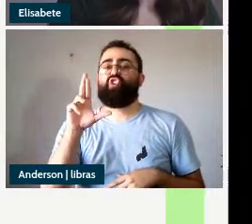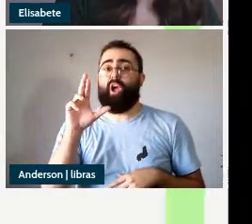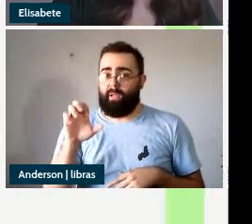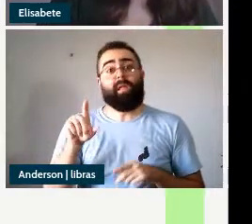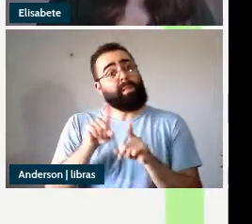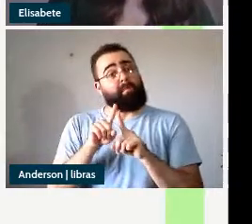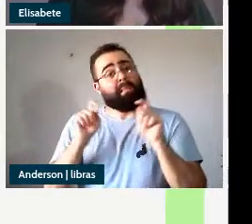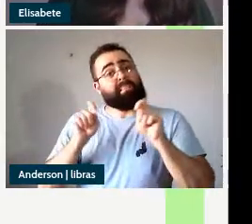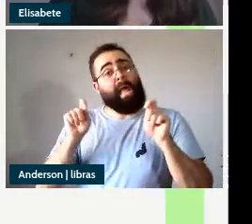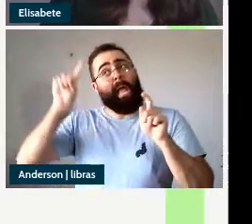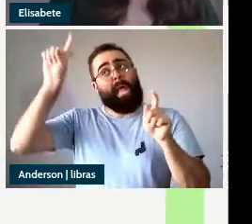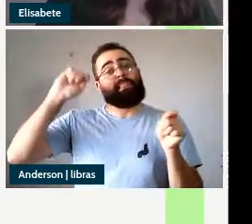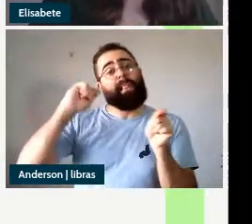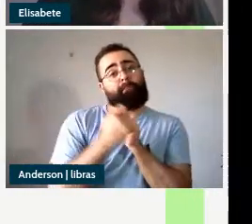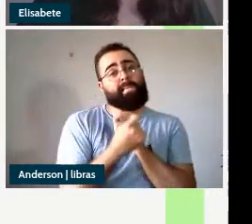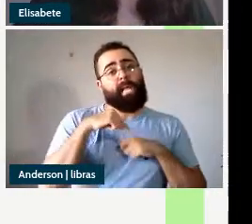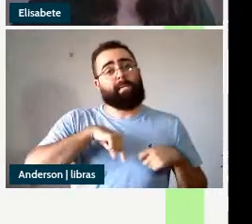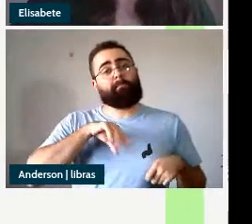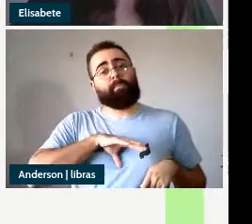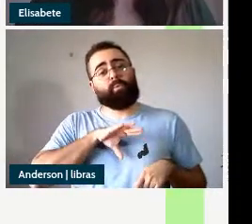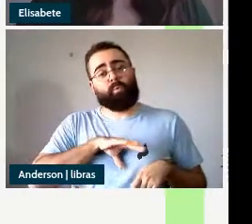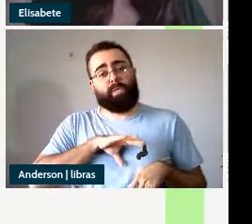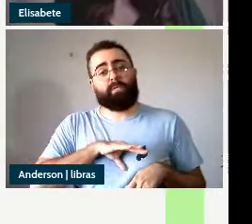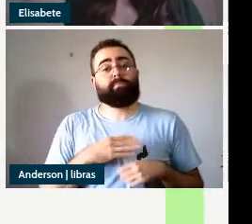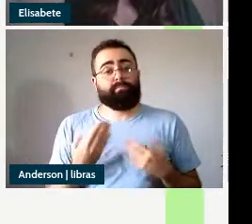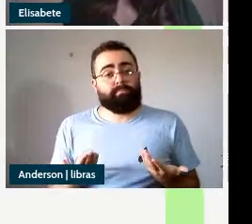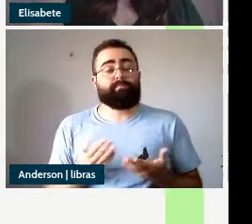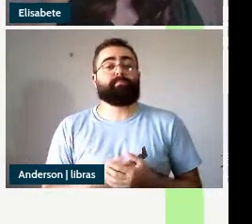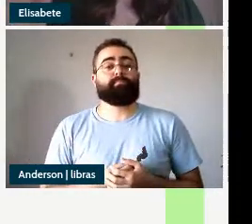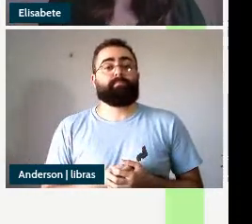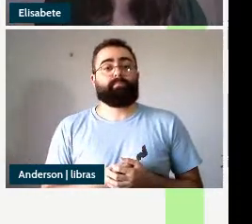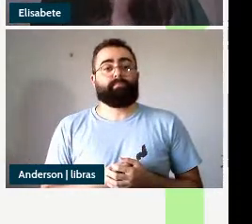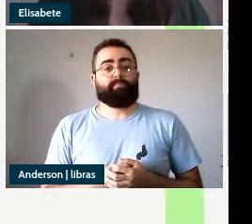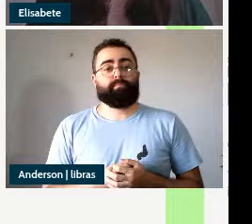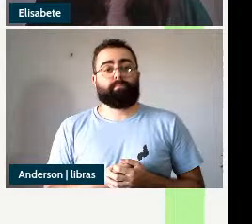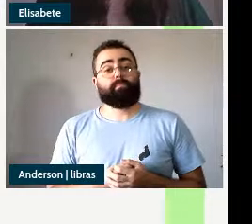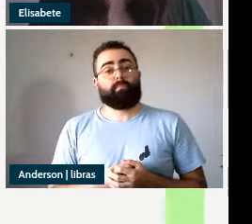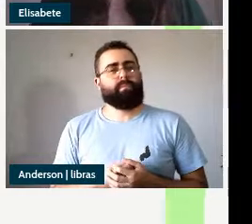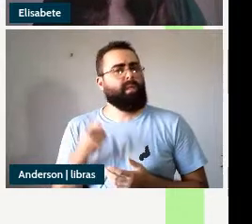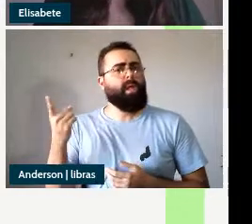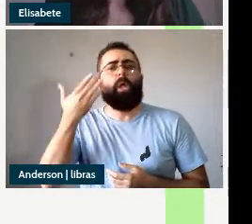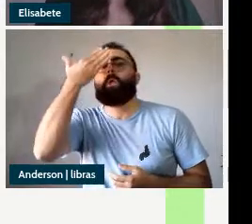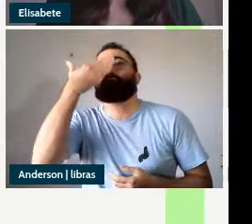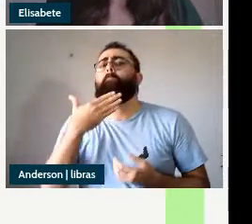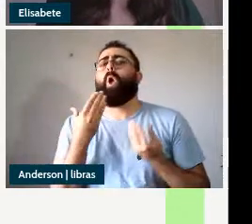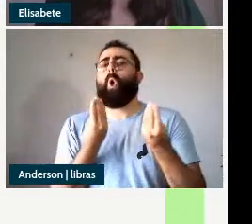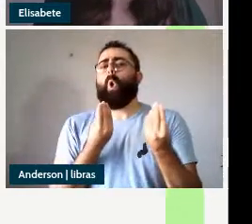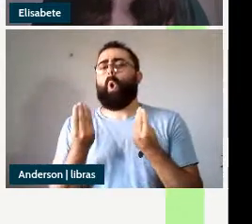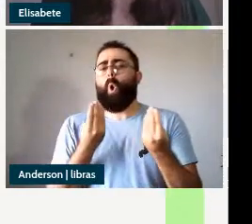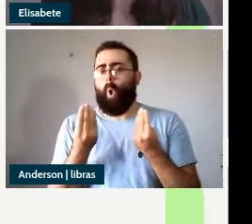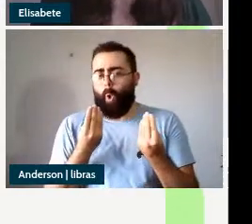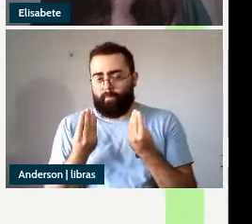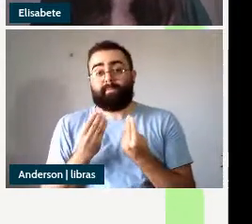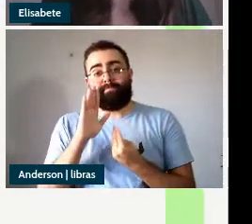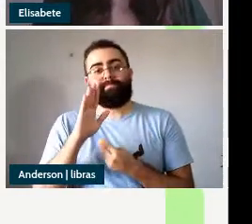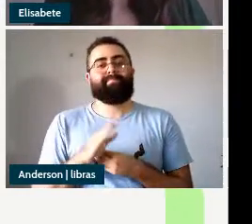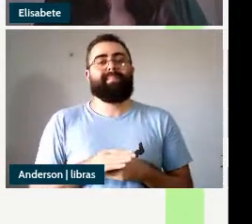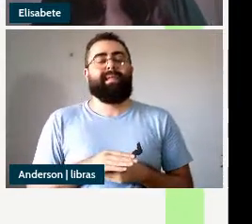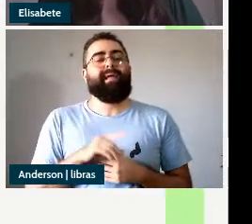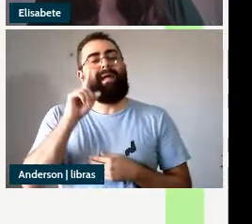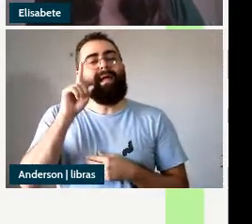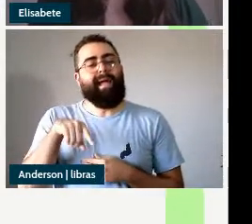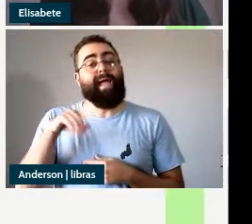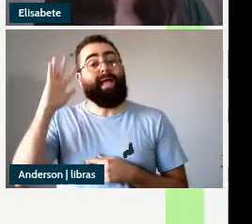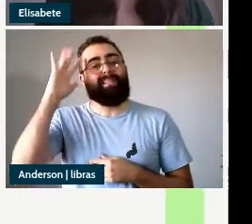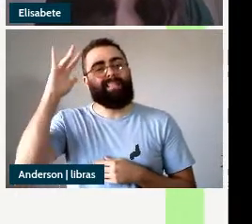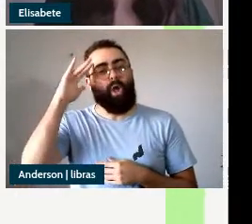brasileiro uma delas uma dessas evidências que a gente trouxe diz respeito a teoria de